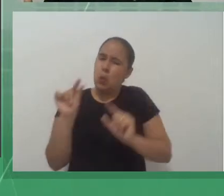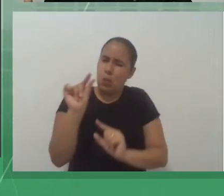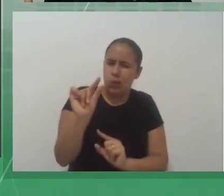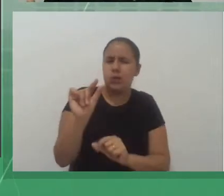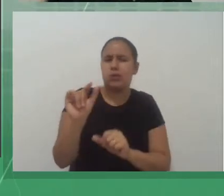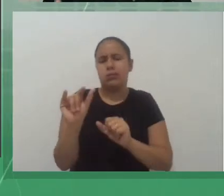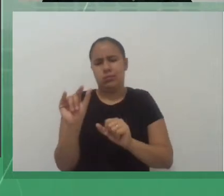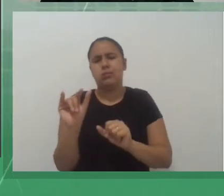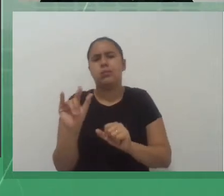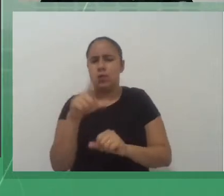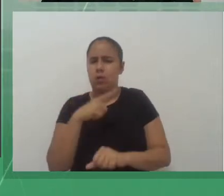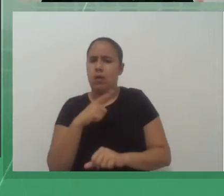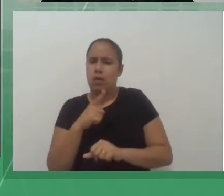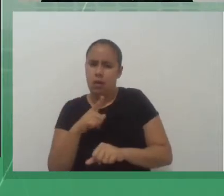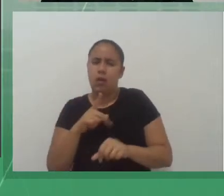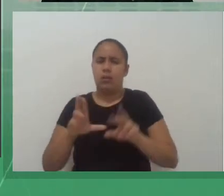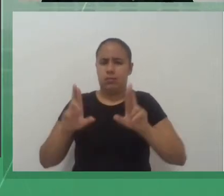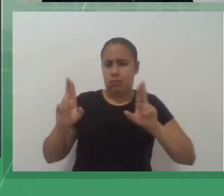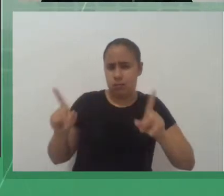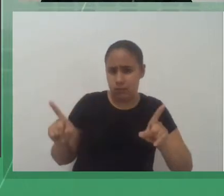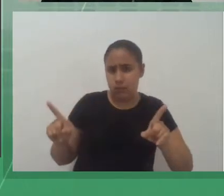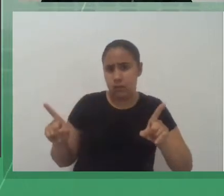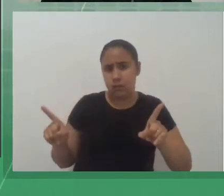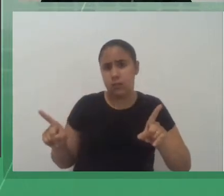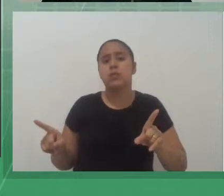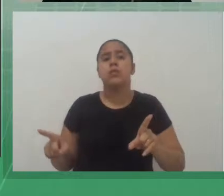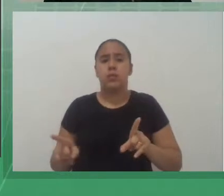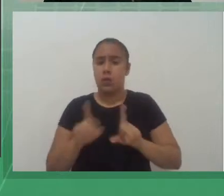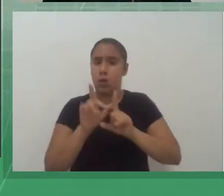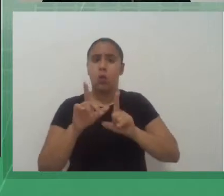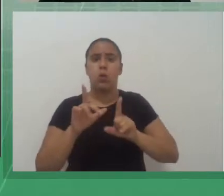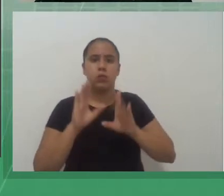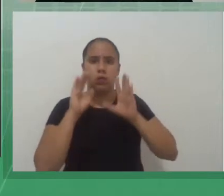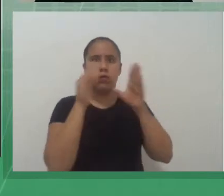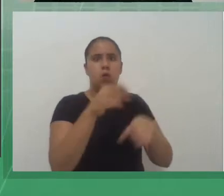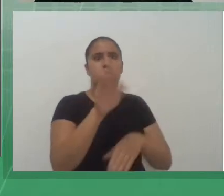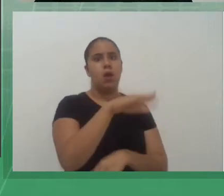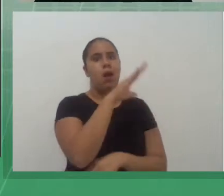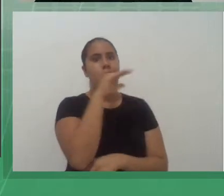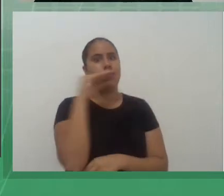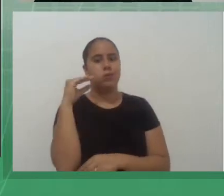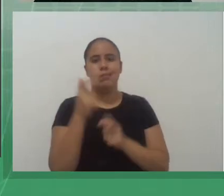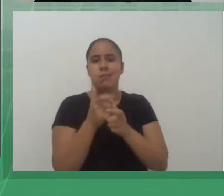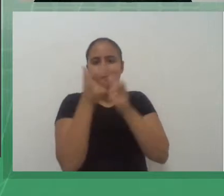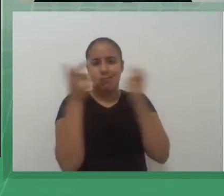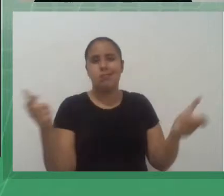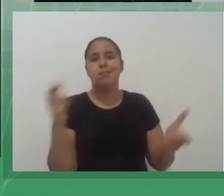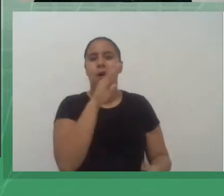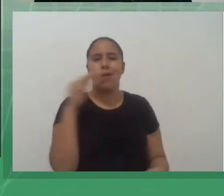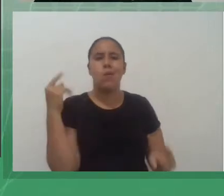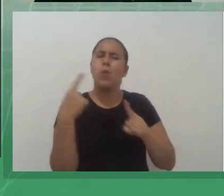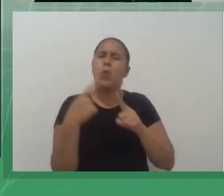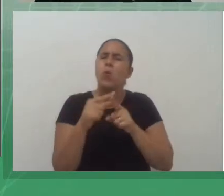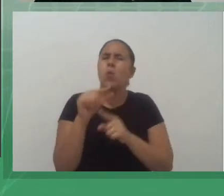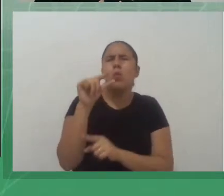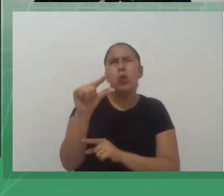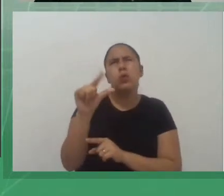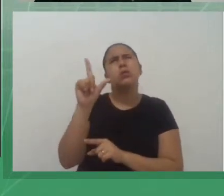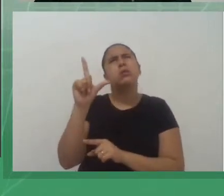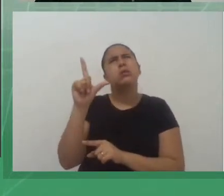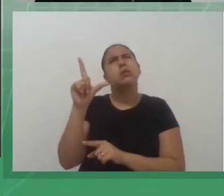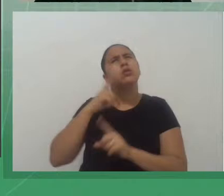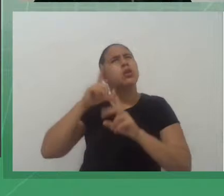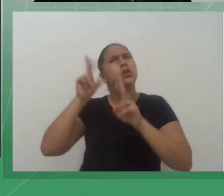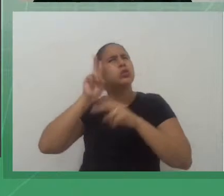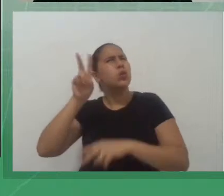jovem e também a um público adulto, o que é um pouco diferente das histórias em quadrinhos de